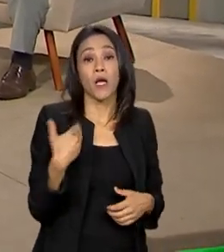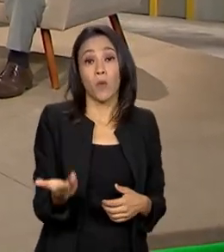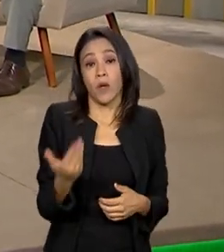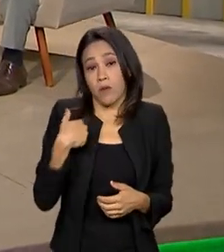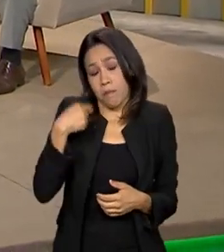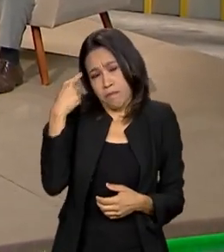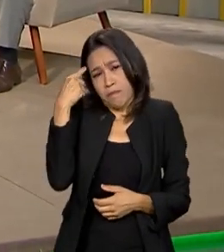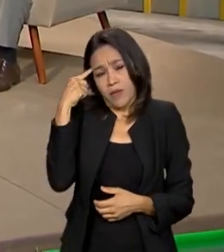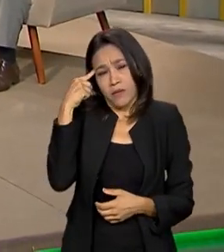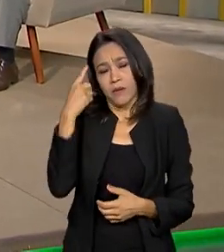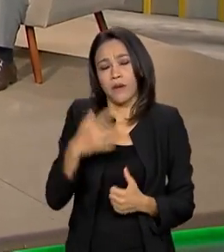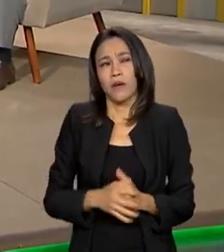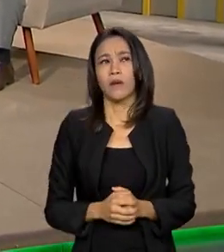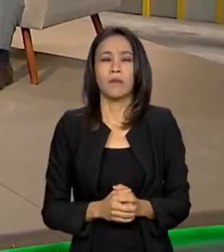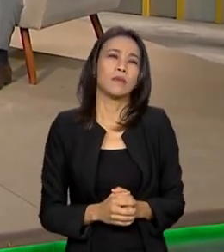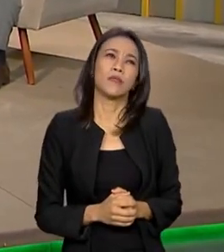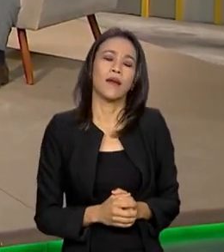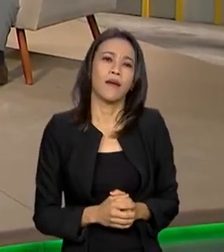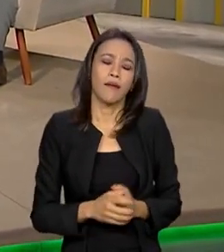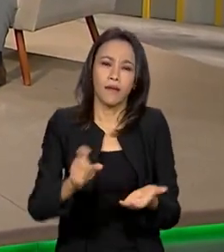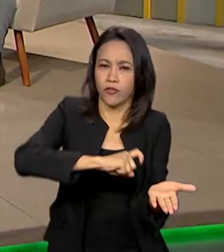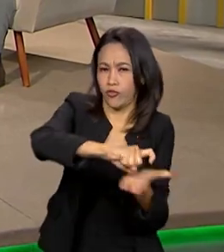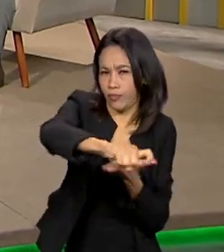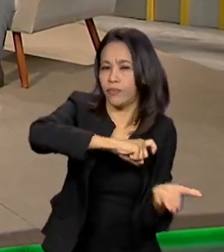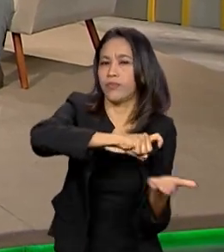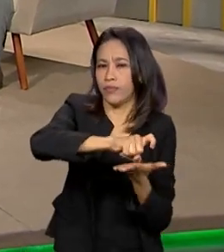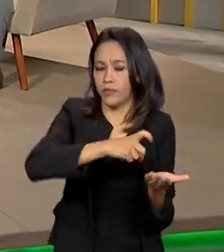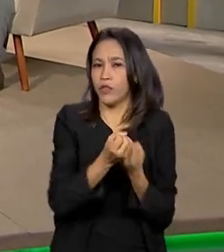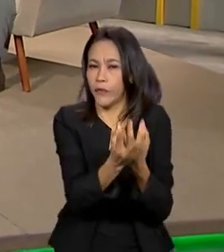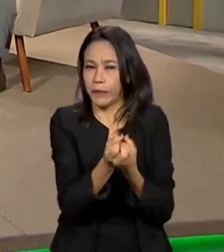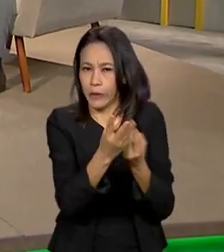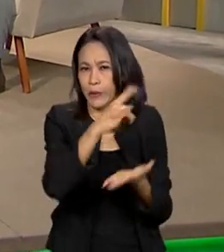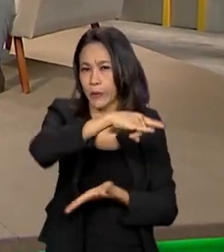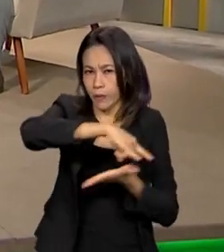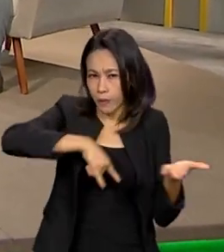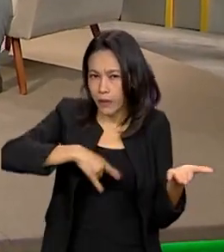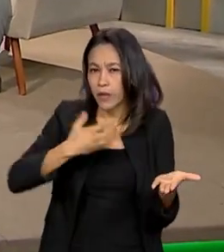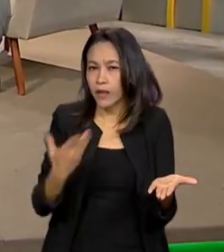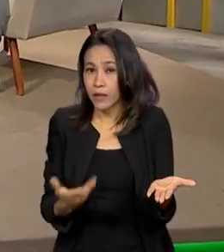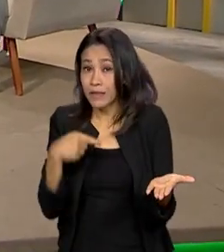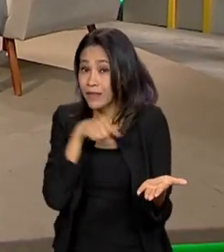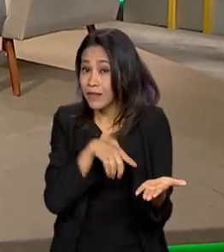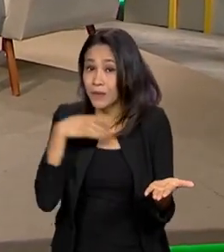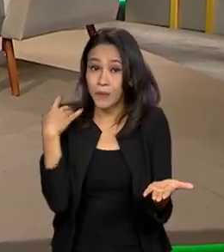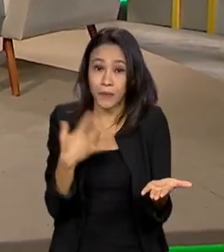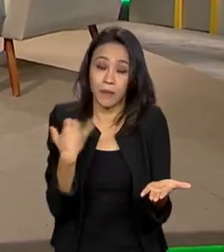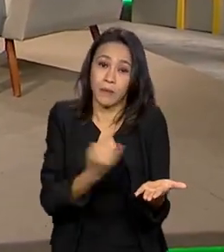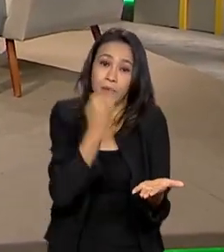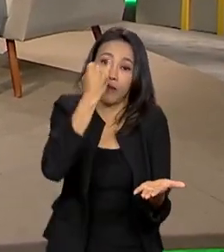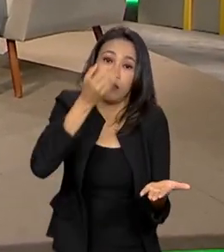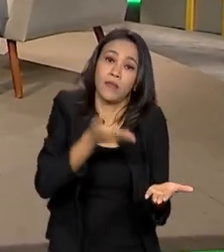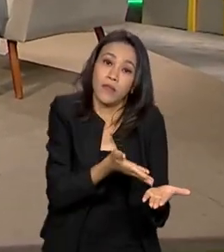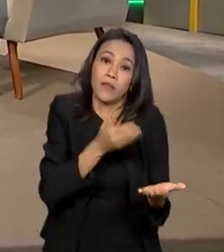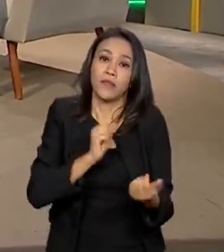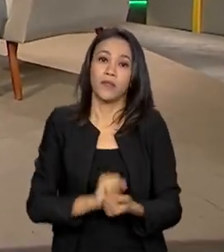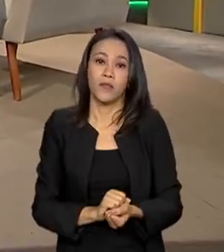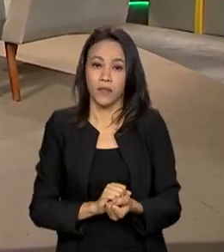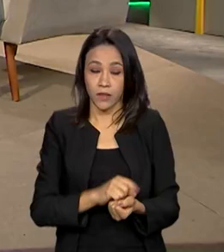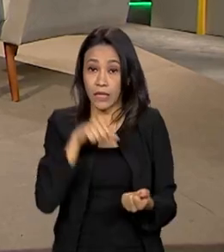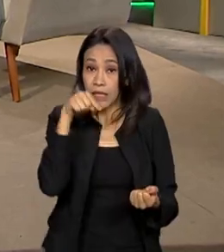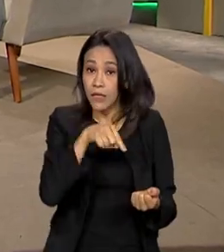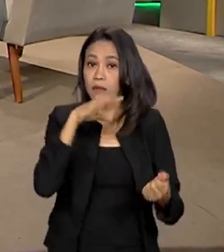digitalização de dados, a gente está falando de dados. E dados é o petróleo do nosso tempo, né? Quer dizer, é um insumo